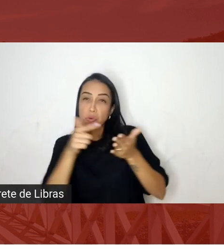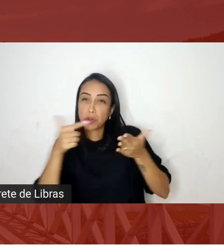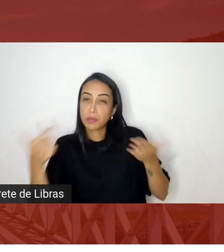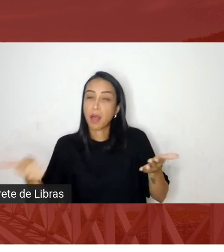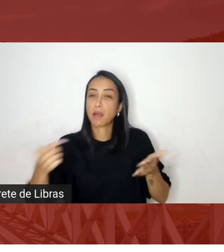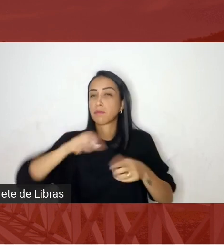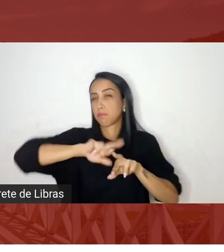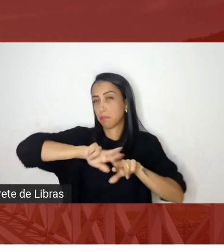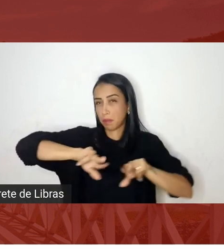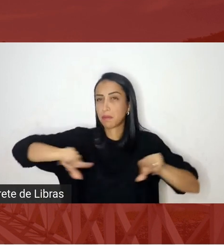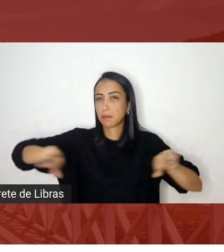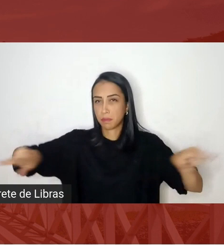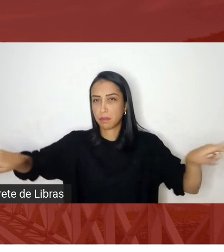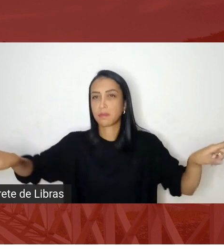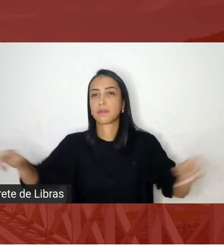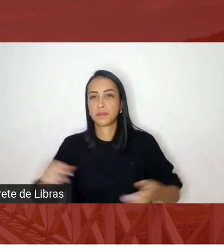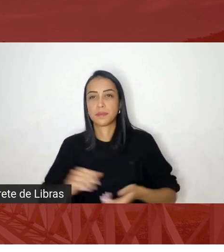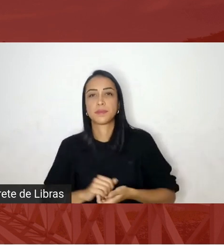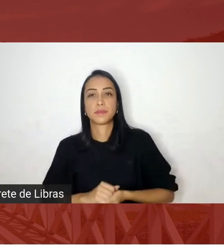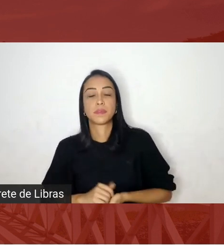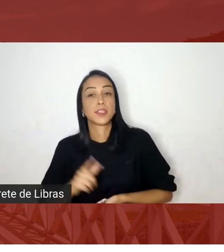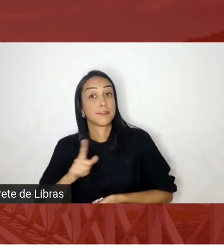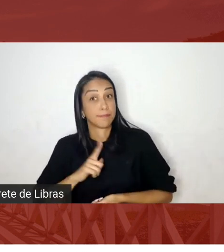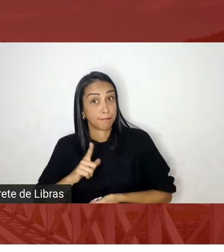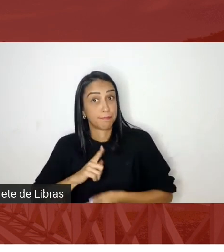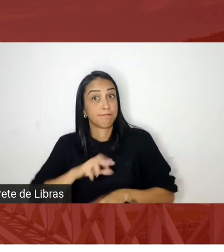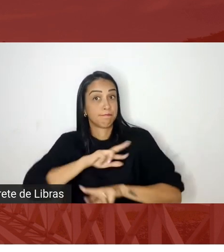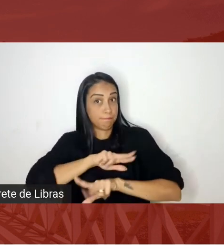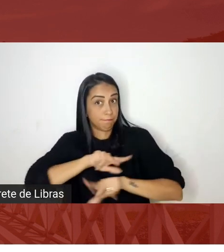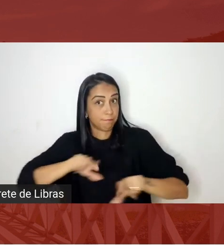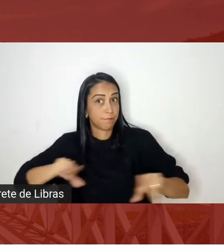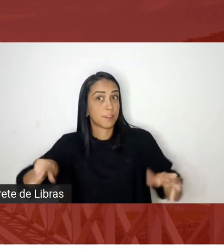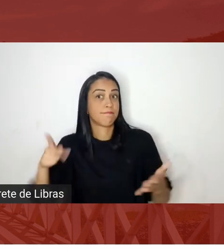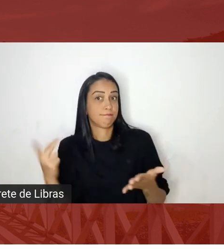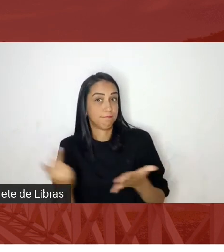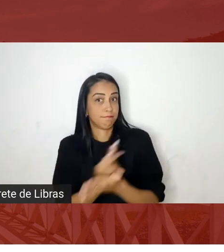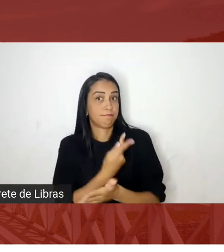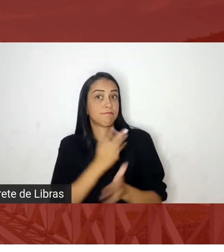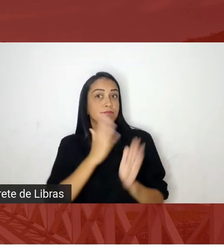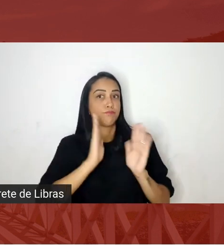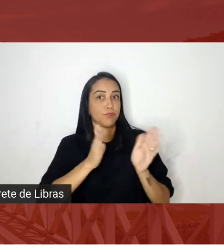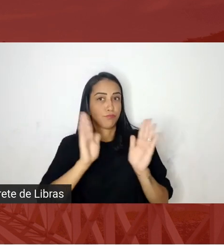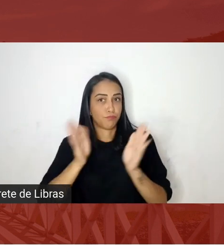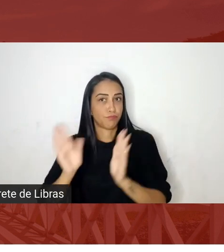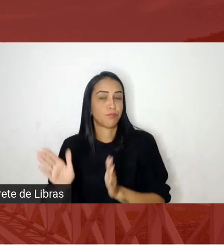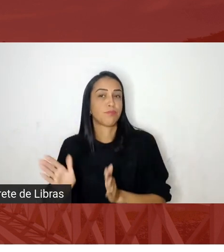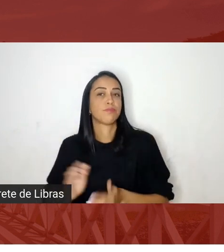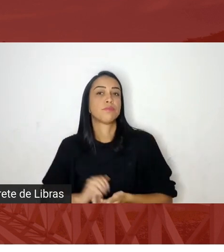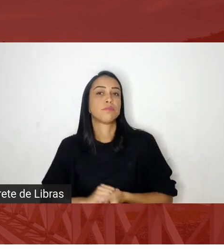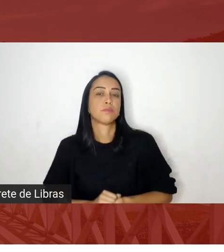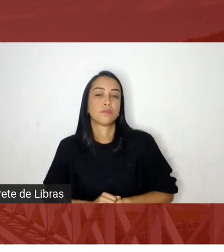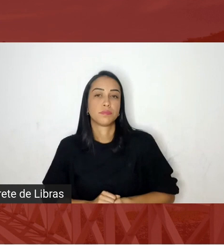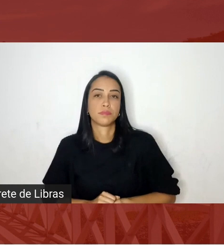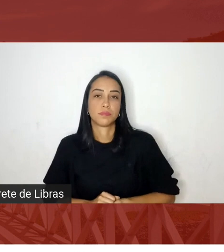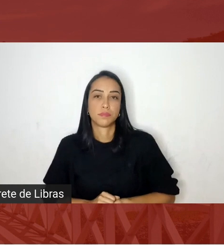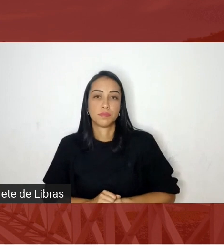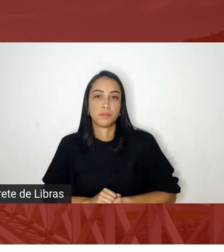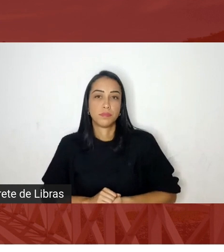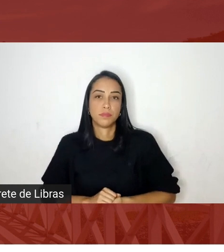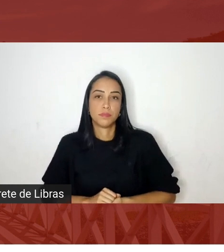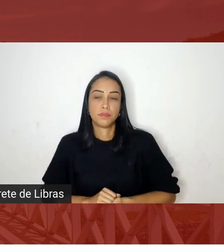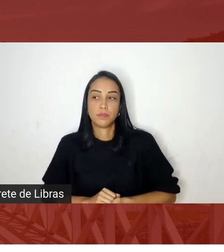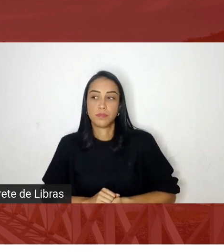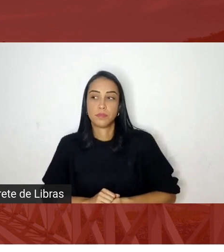que nós temos vários casos em que se constata uma certa